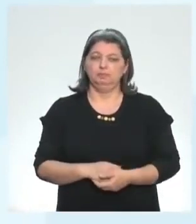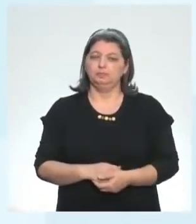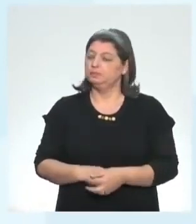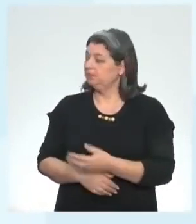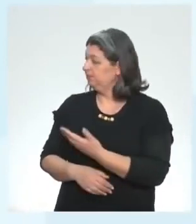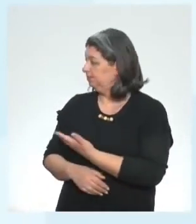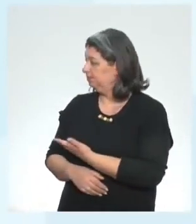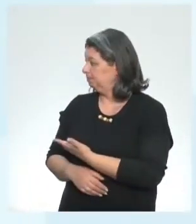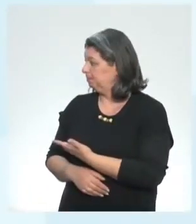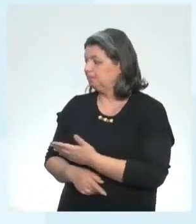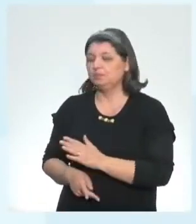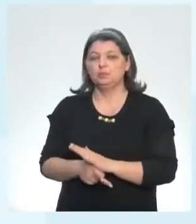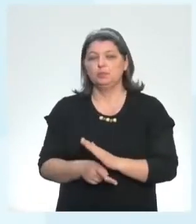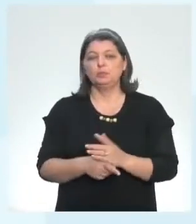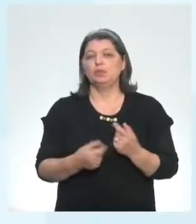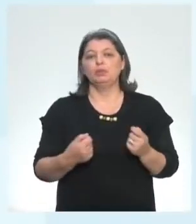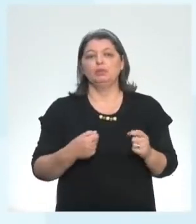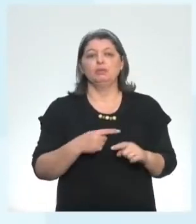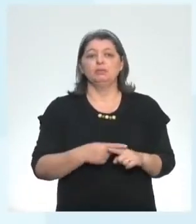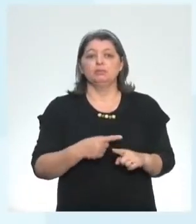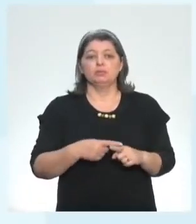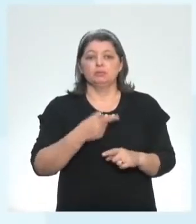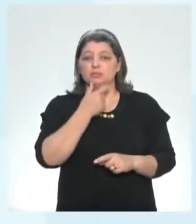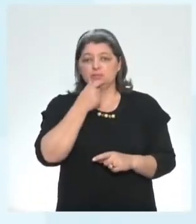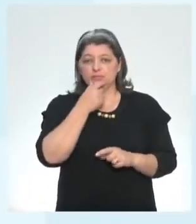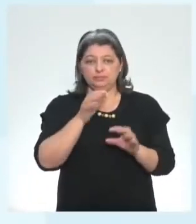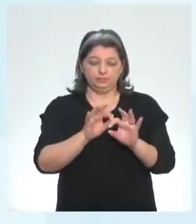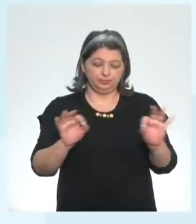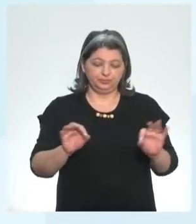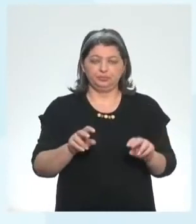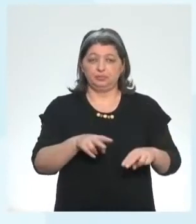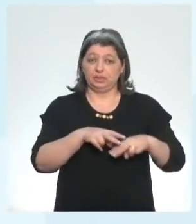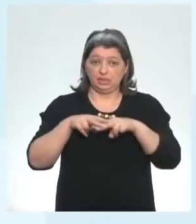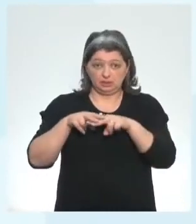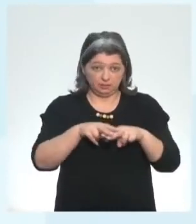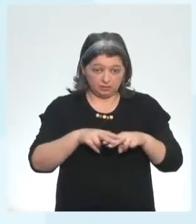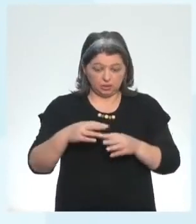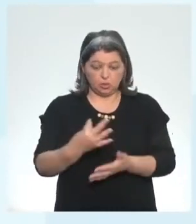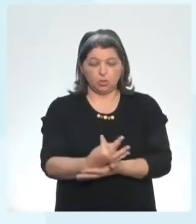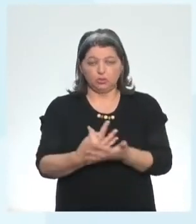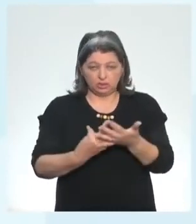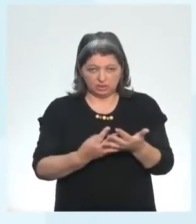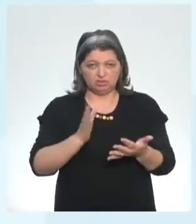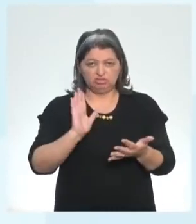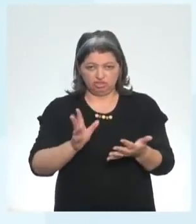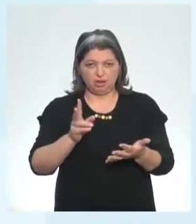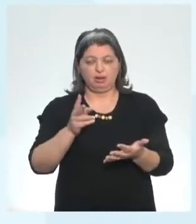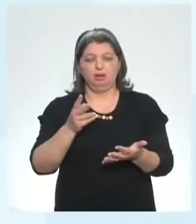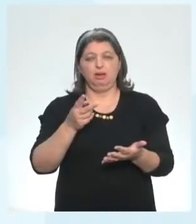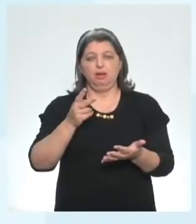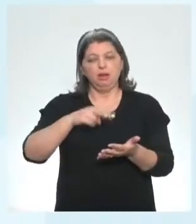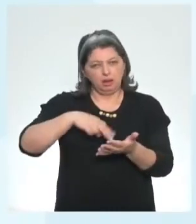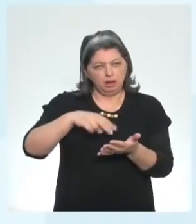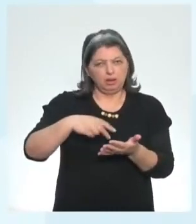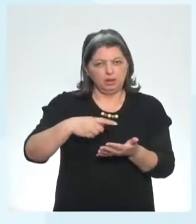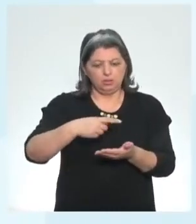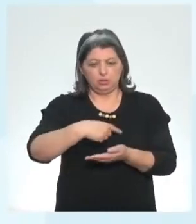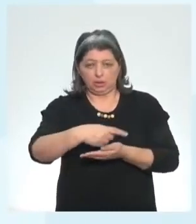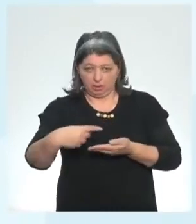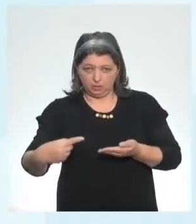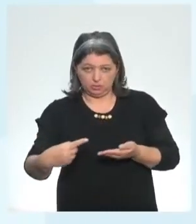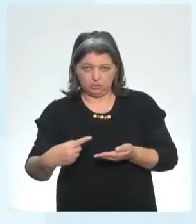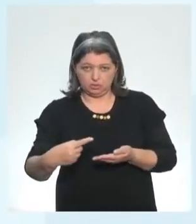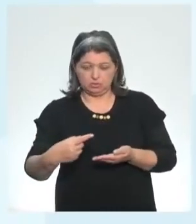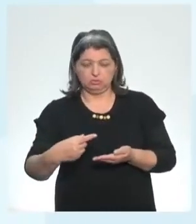Review texts we have read up to now. Revisem aí os textos que nós lemos até agora aí na nossa apostila. E encontrem